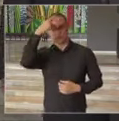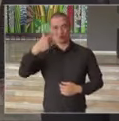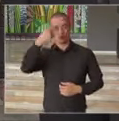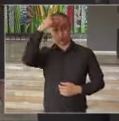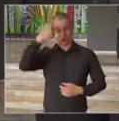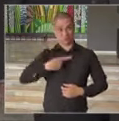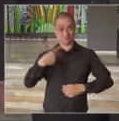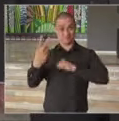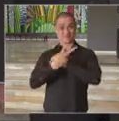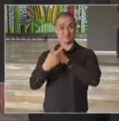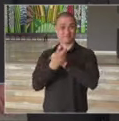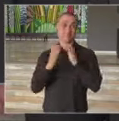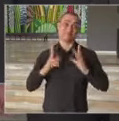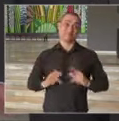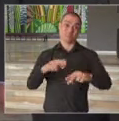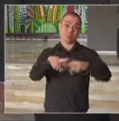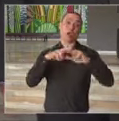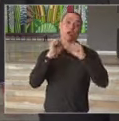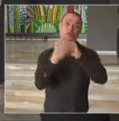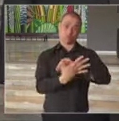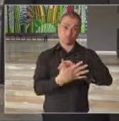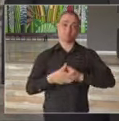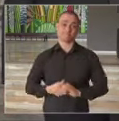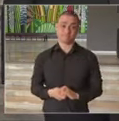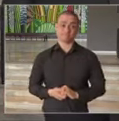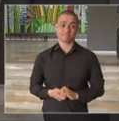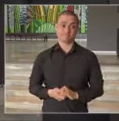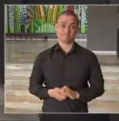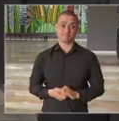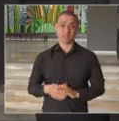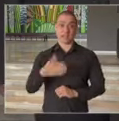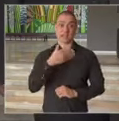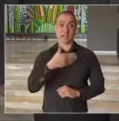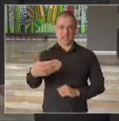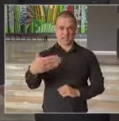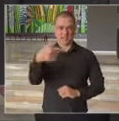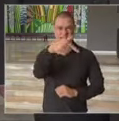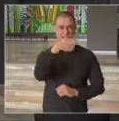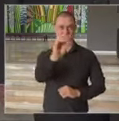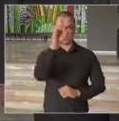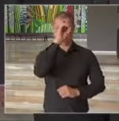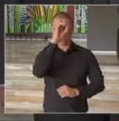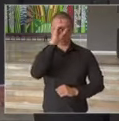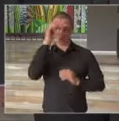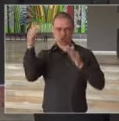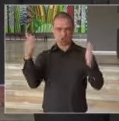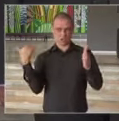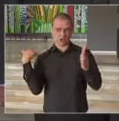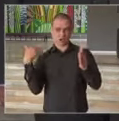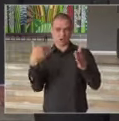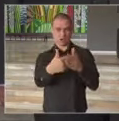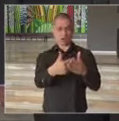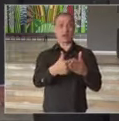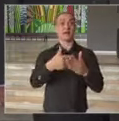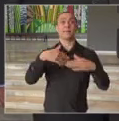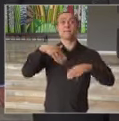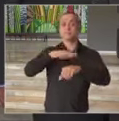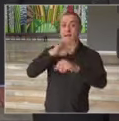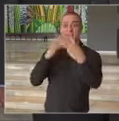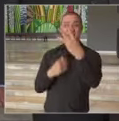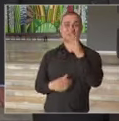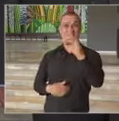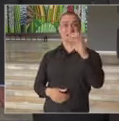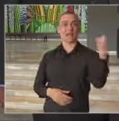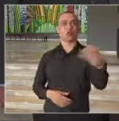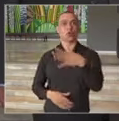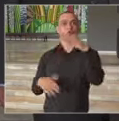sanitários em relação ao coronavírus. Ao longo destes 70 dias, mais de 30 ações e